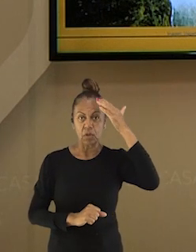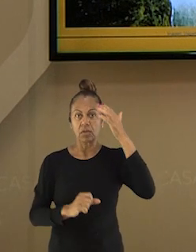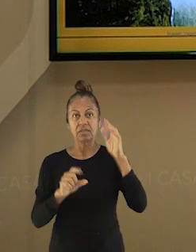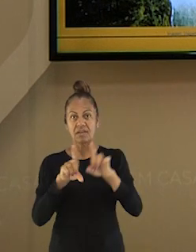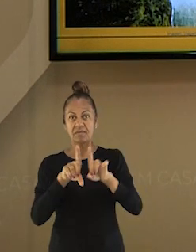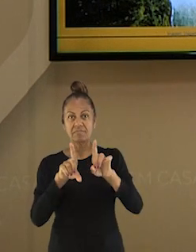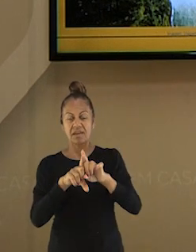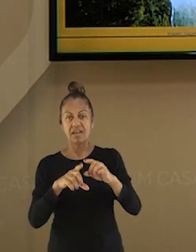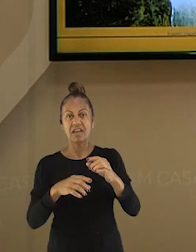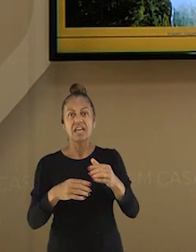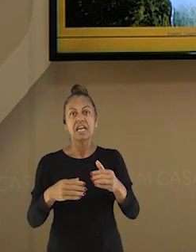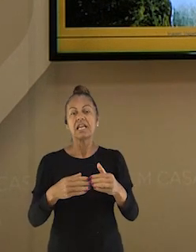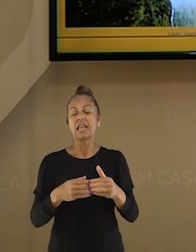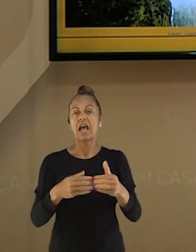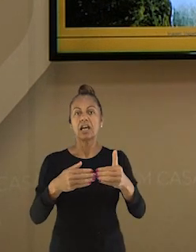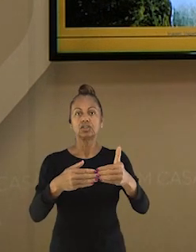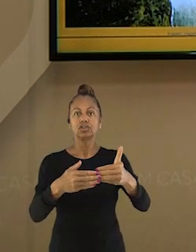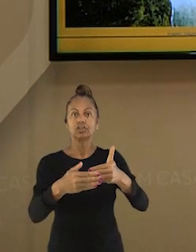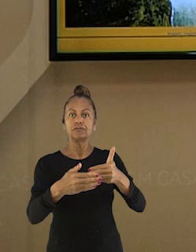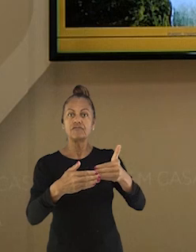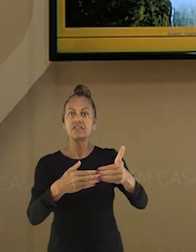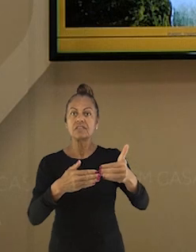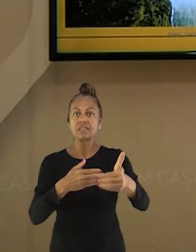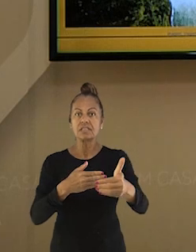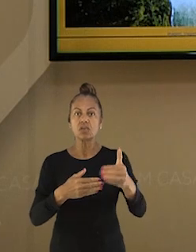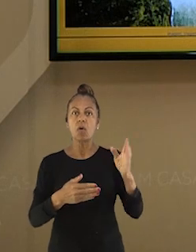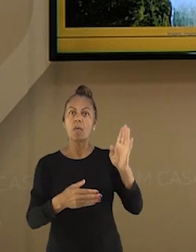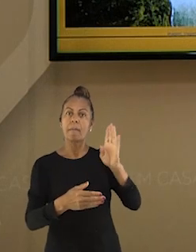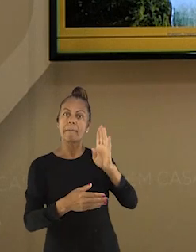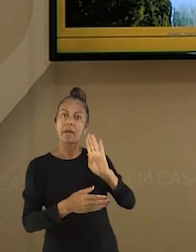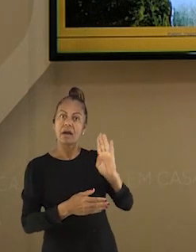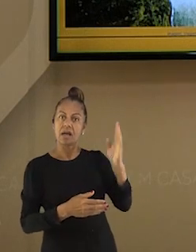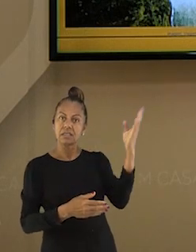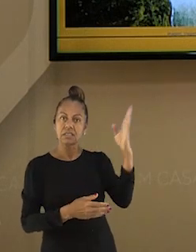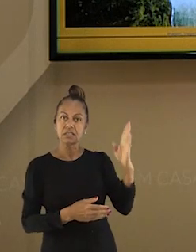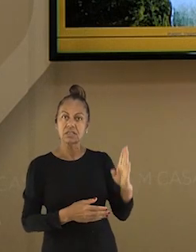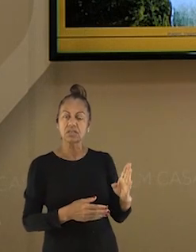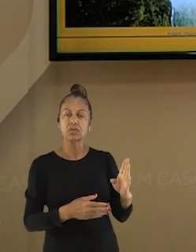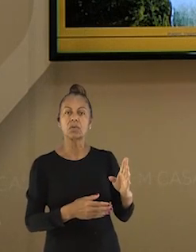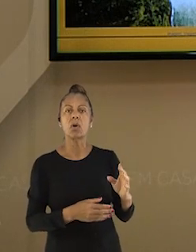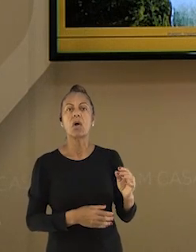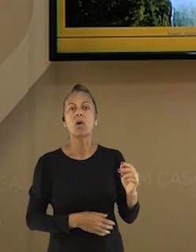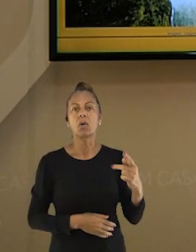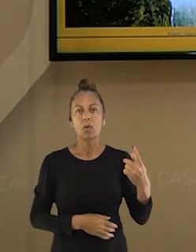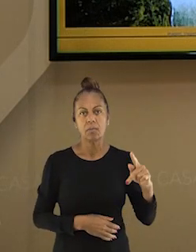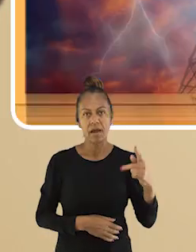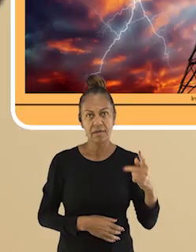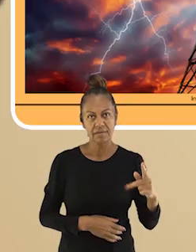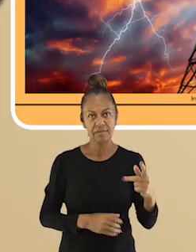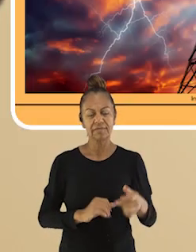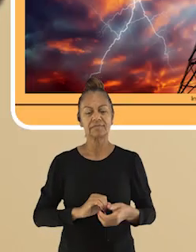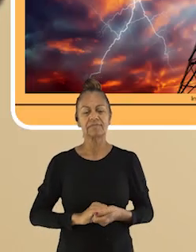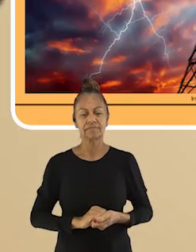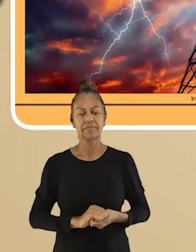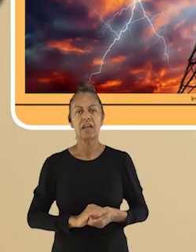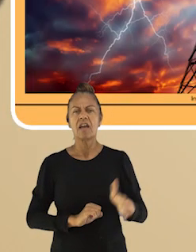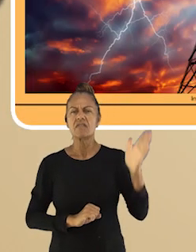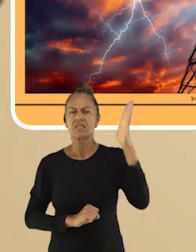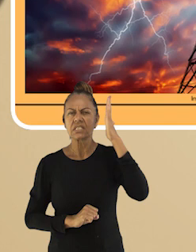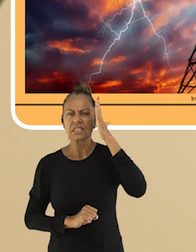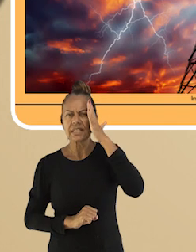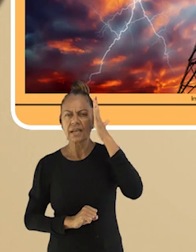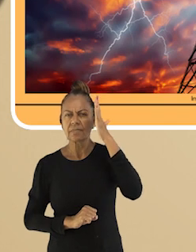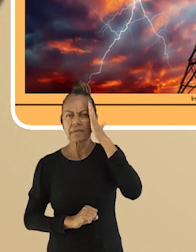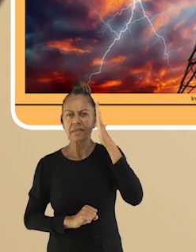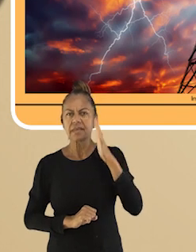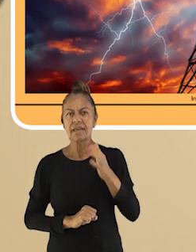Paraguai. Como você pode visualizar aqui, ela é gigantesca. Você sabia que